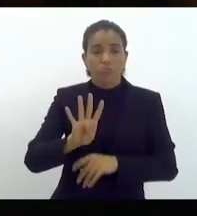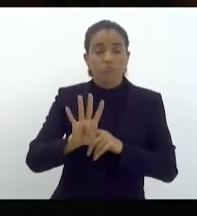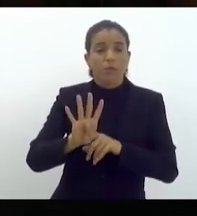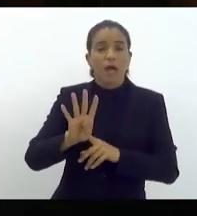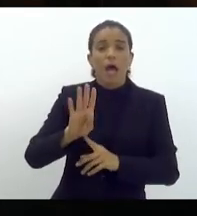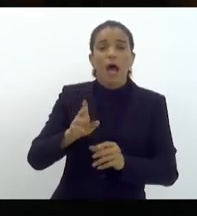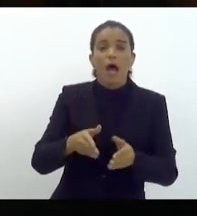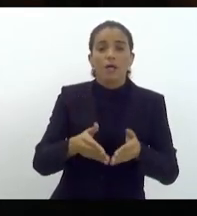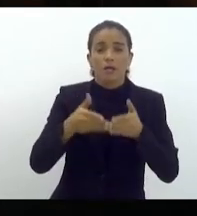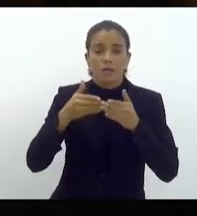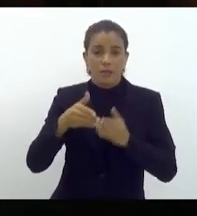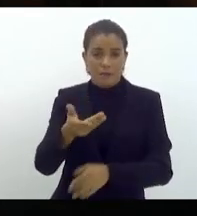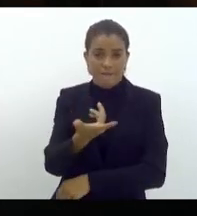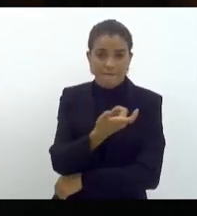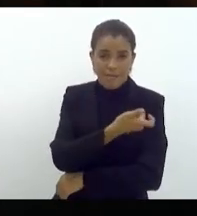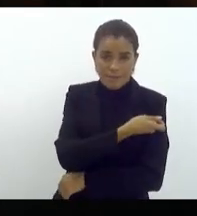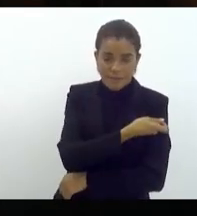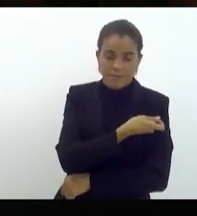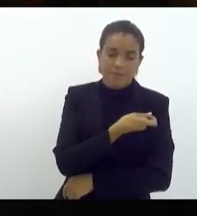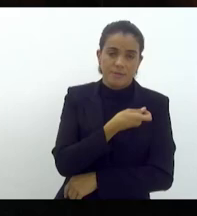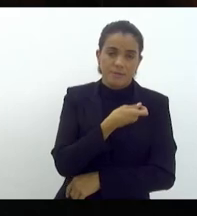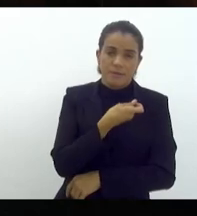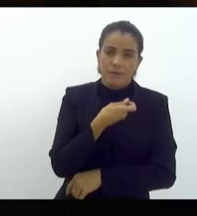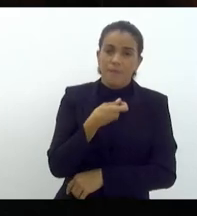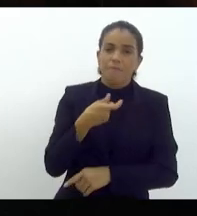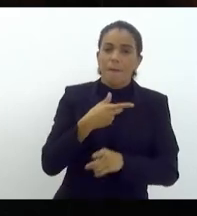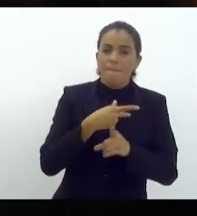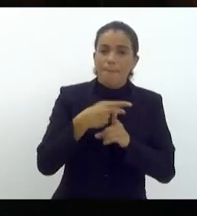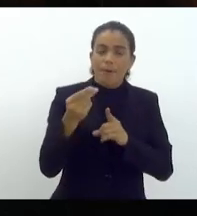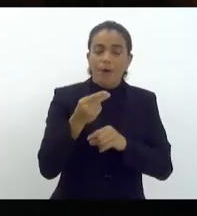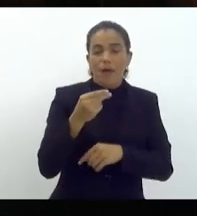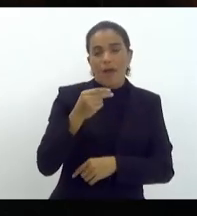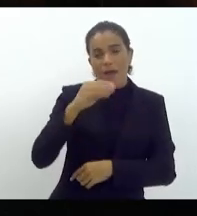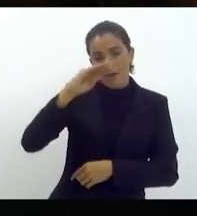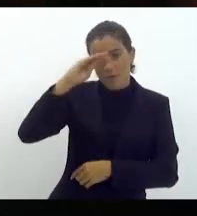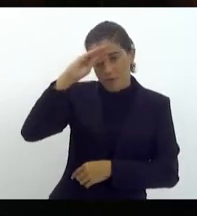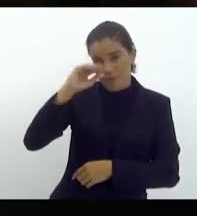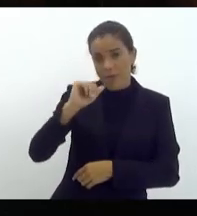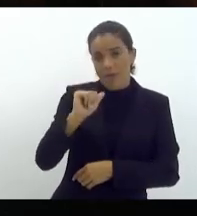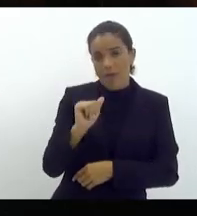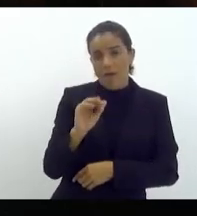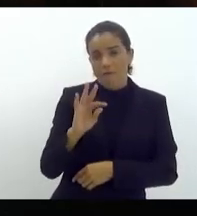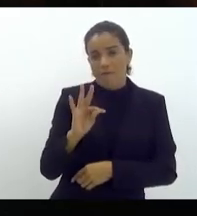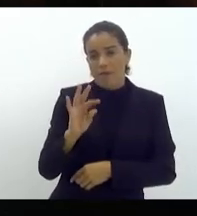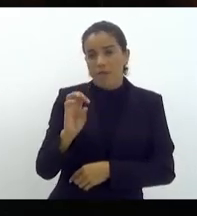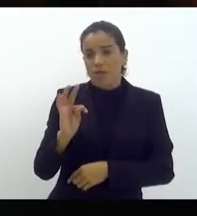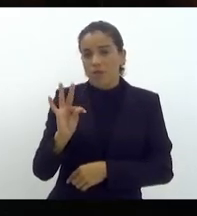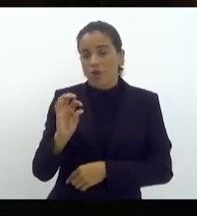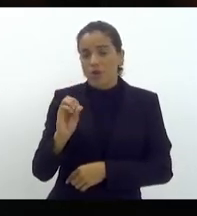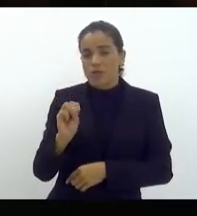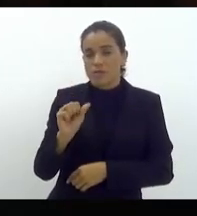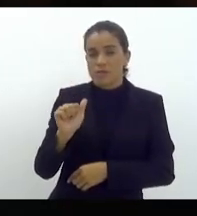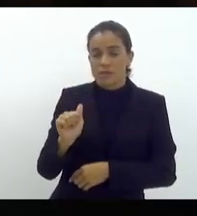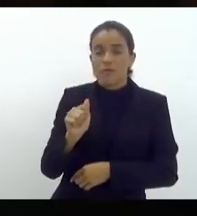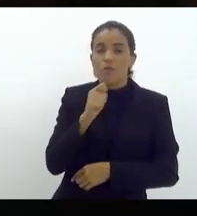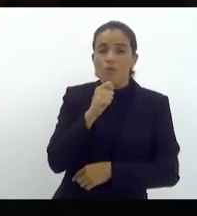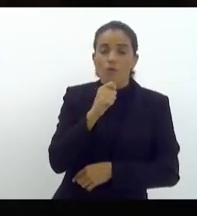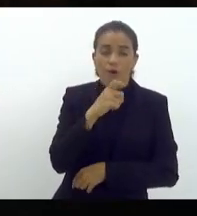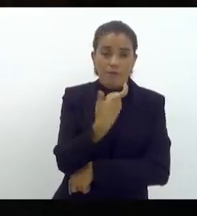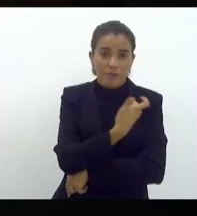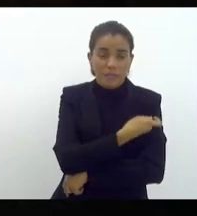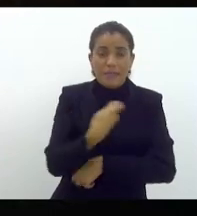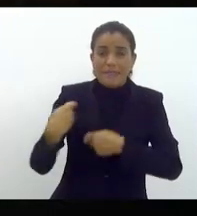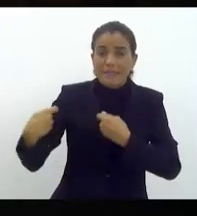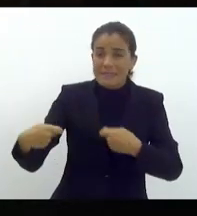da vacina contra a febre afitosa e atinja o status de livre de febre afitosa sem vacinação, são